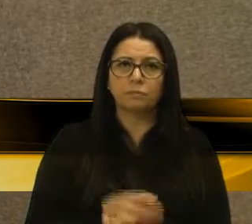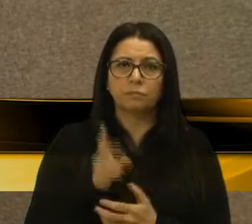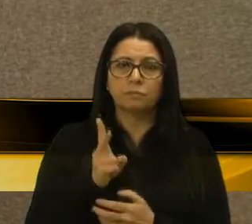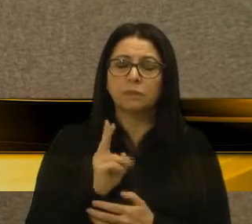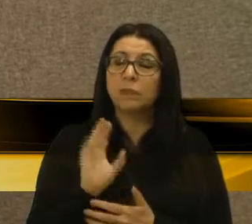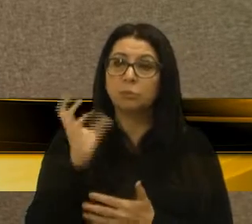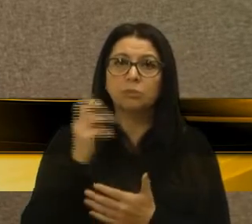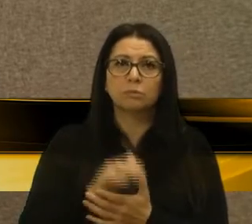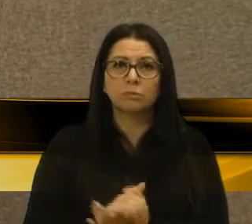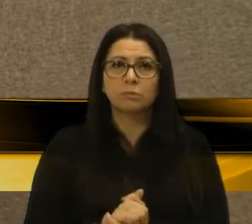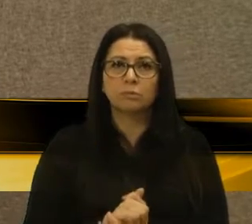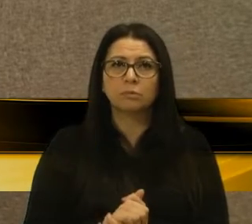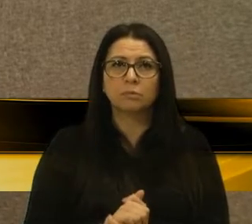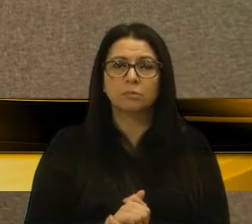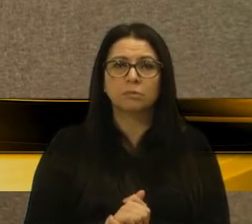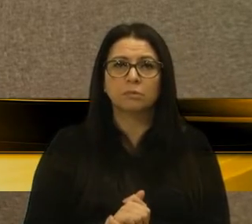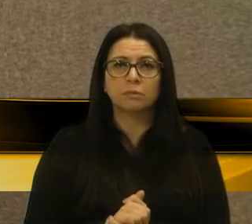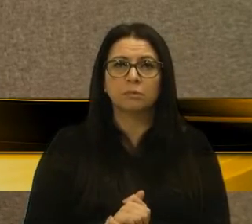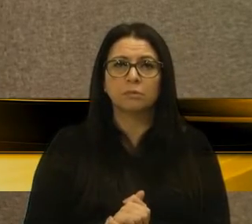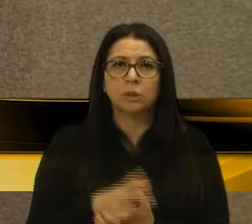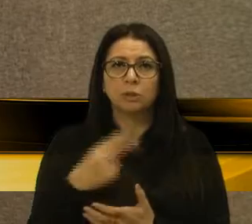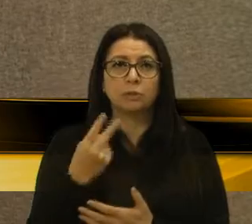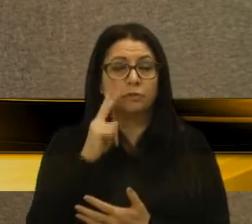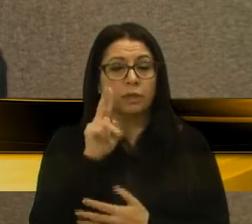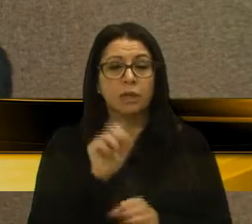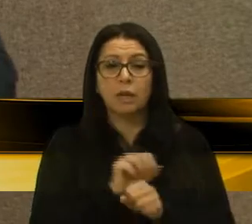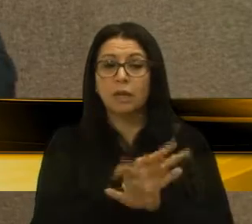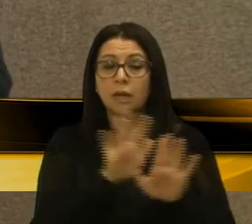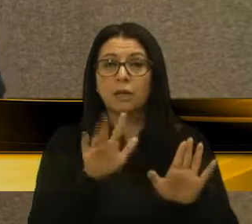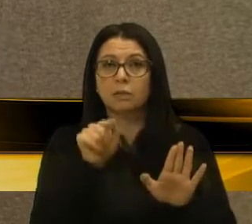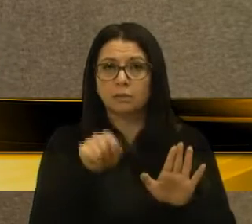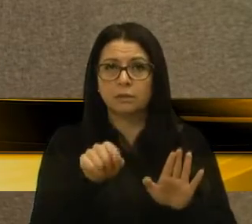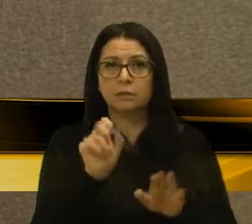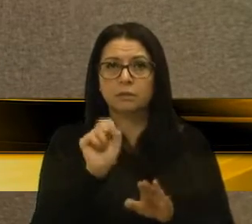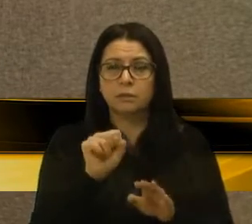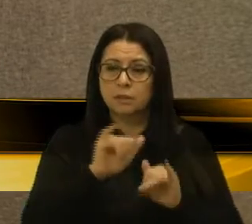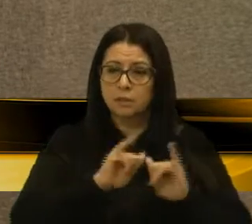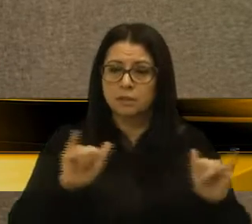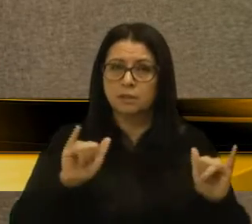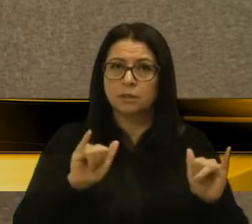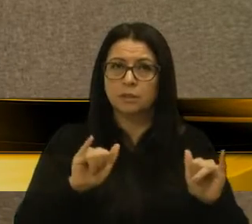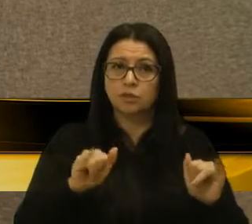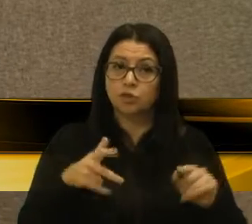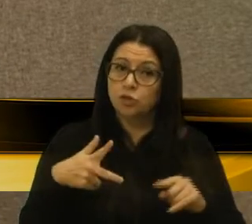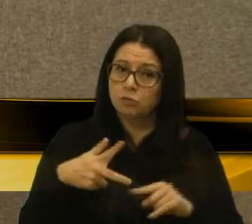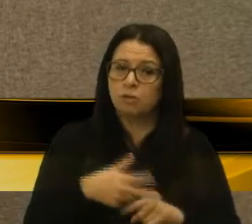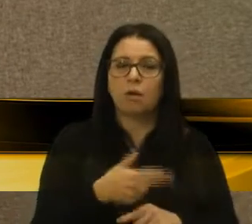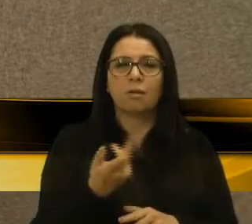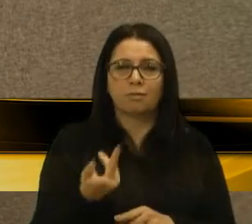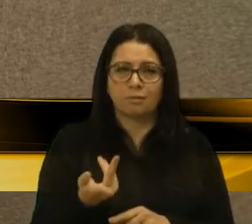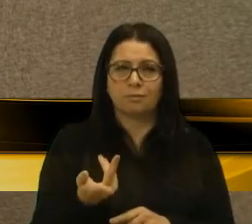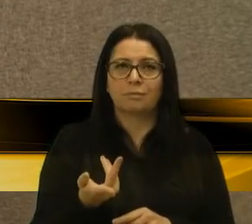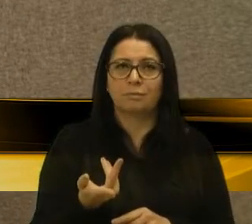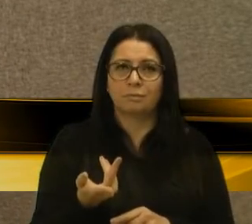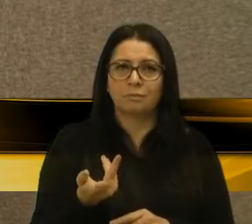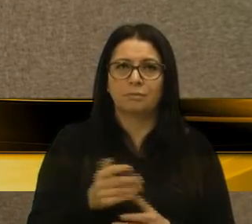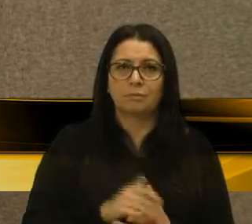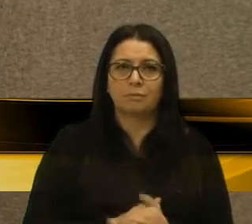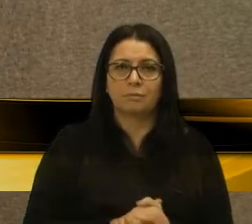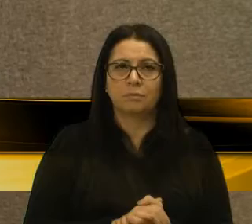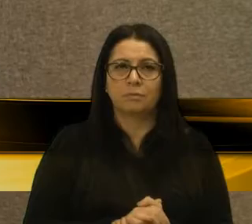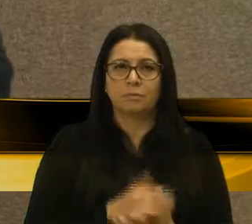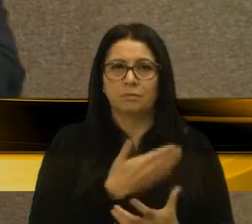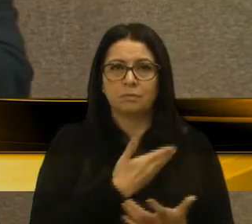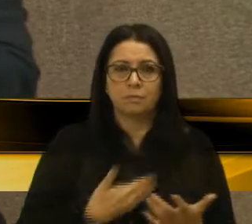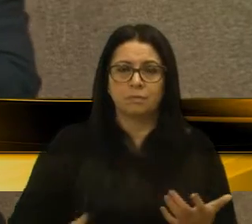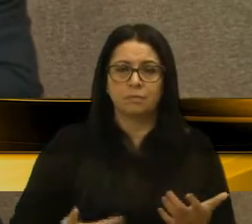aconteceram, mas a gente vê claramente que é sim uma campanha de retaliação, de retaliação ao